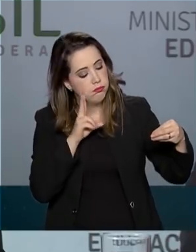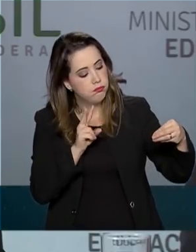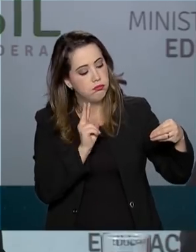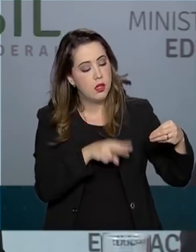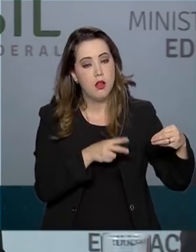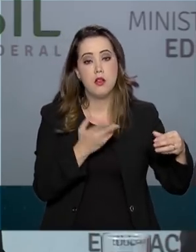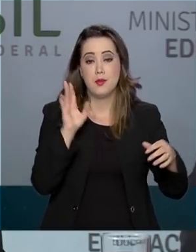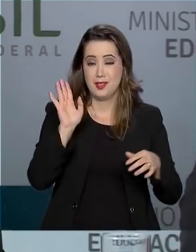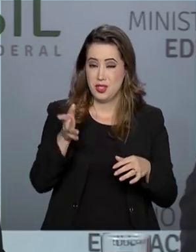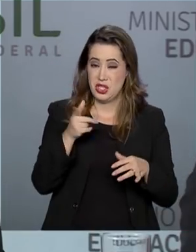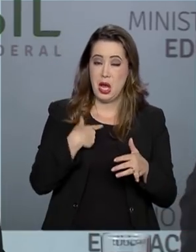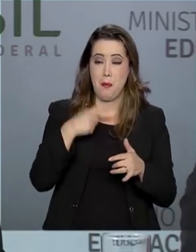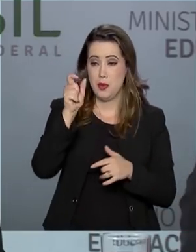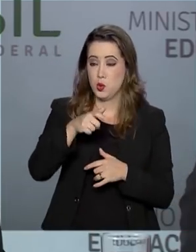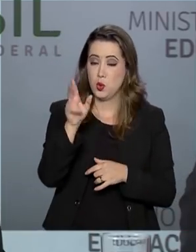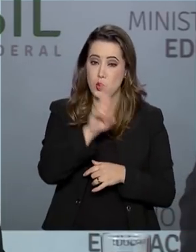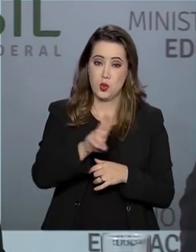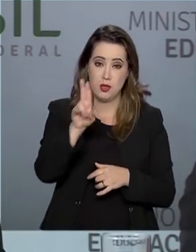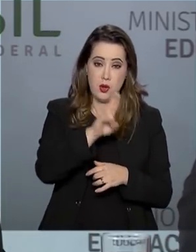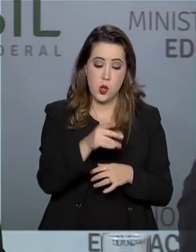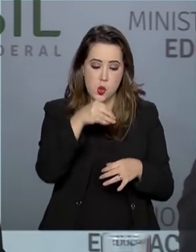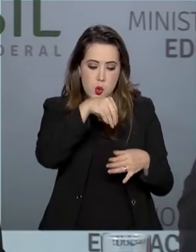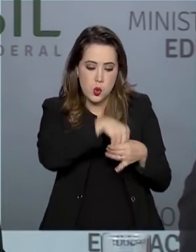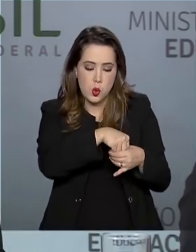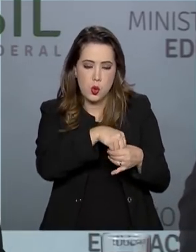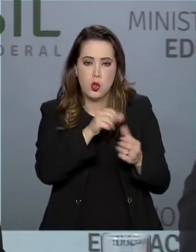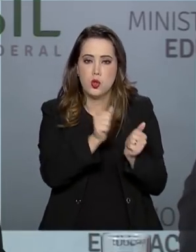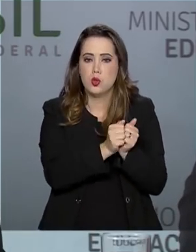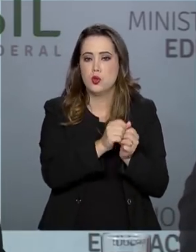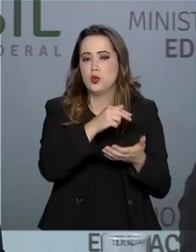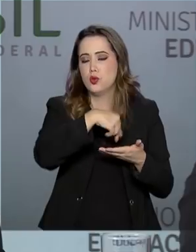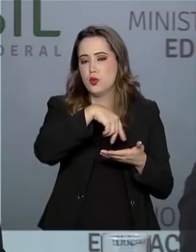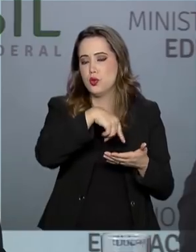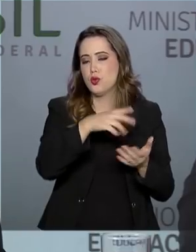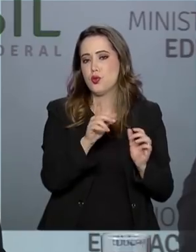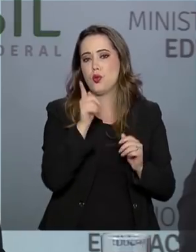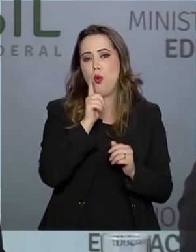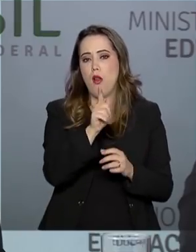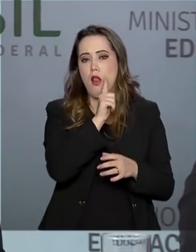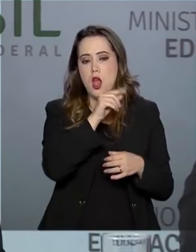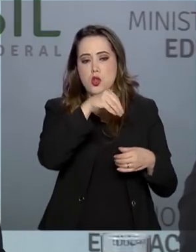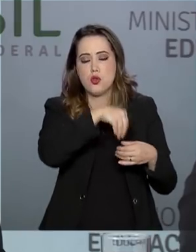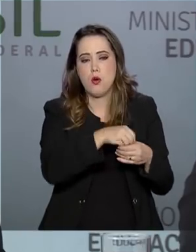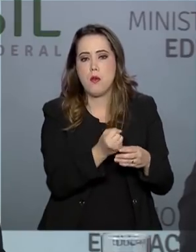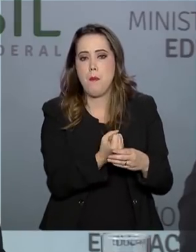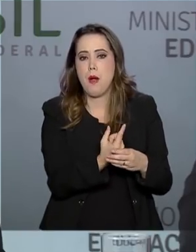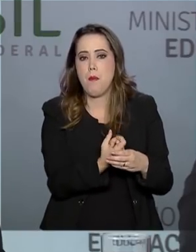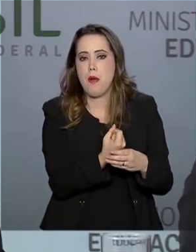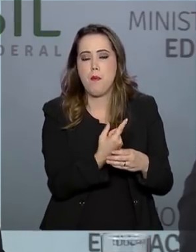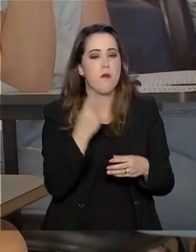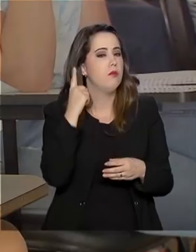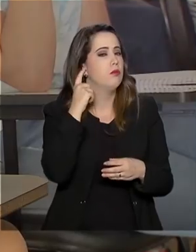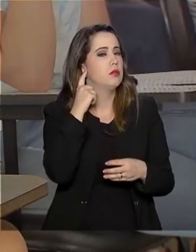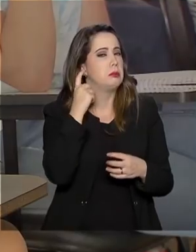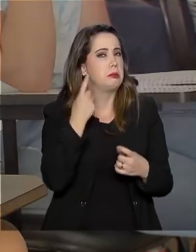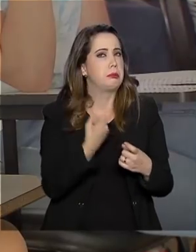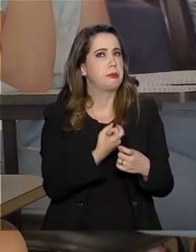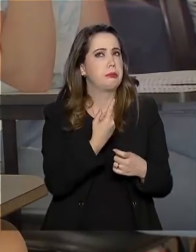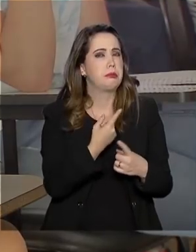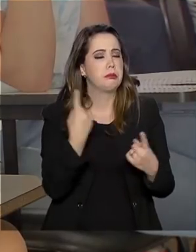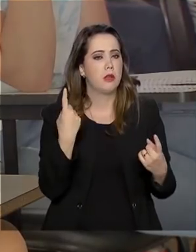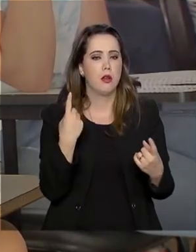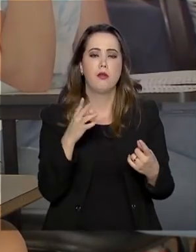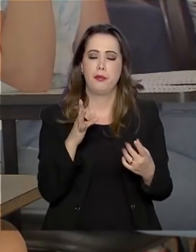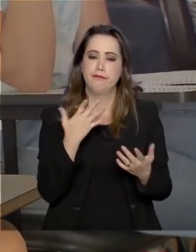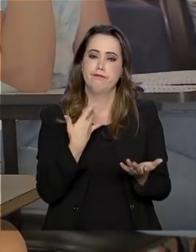de pessoas tentando usar equipamentos eletrônicos misturados com os lanches. Então, a gente vai fazer uma verificação dos lanches também. O Enseja